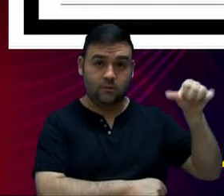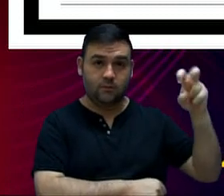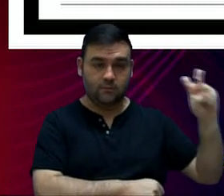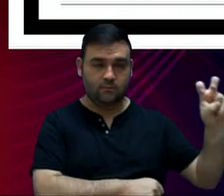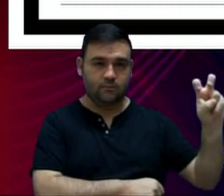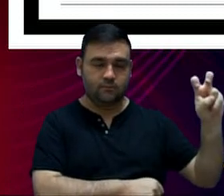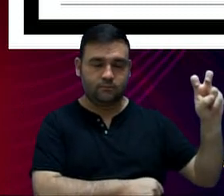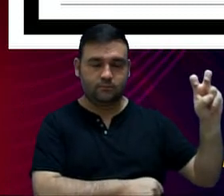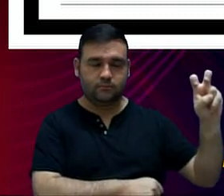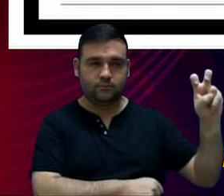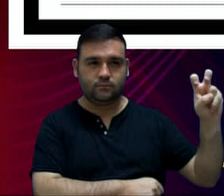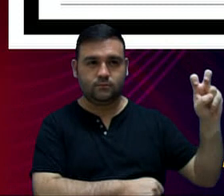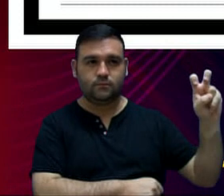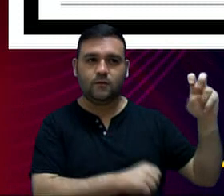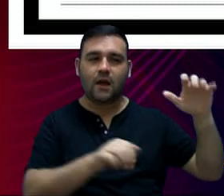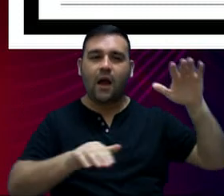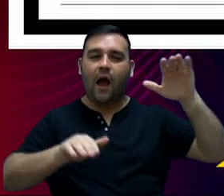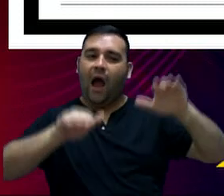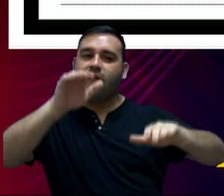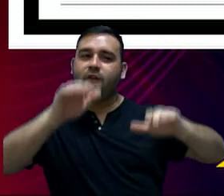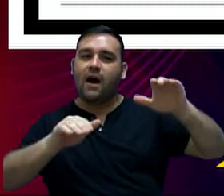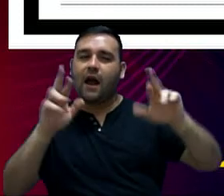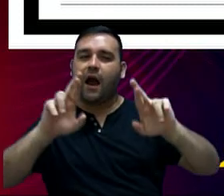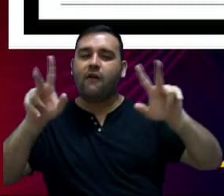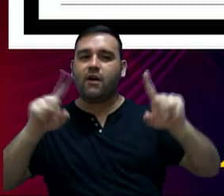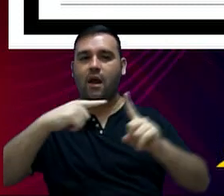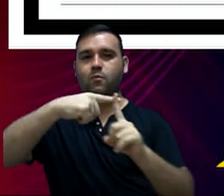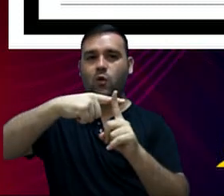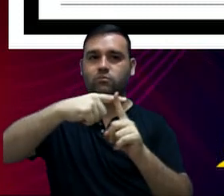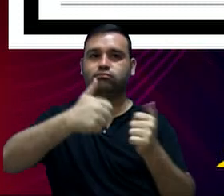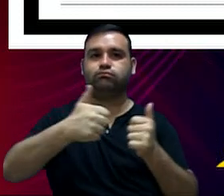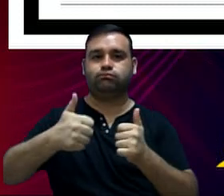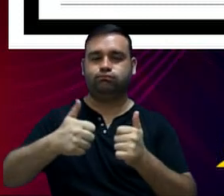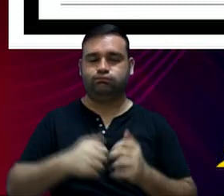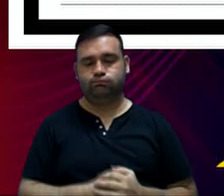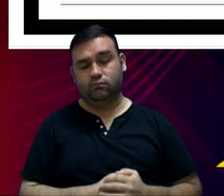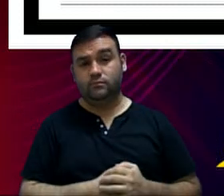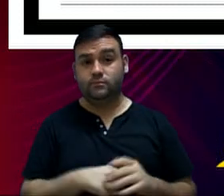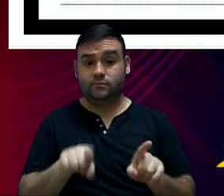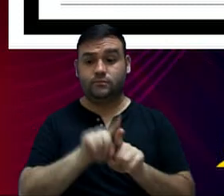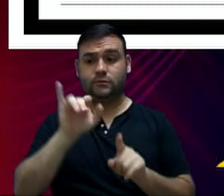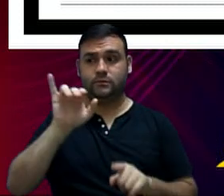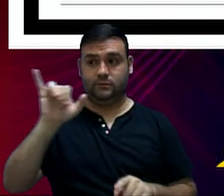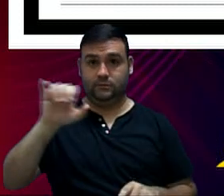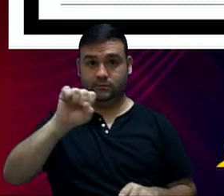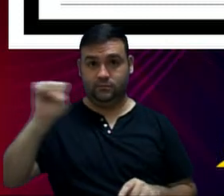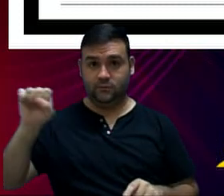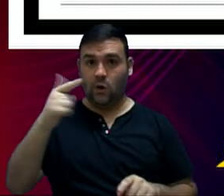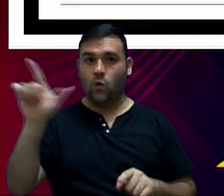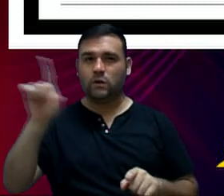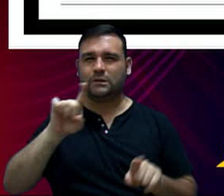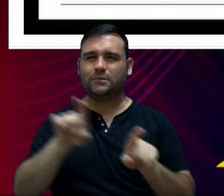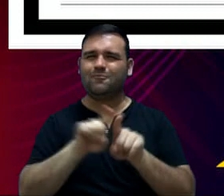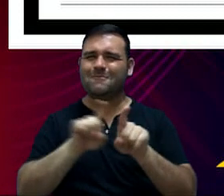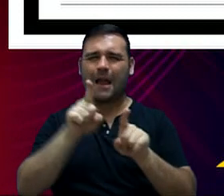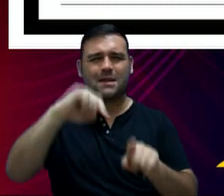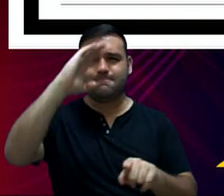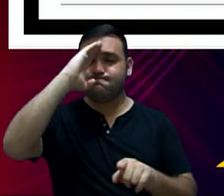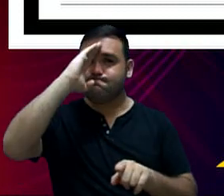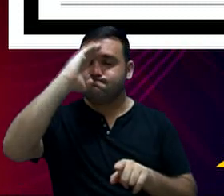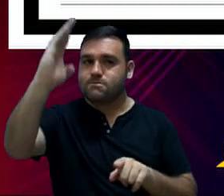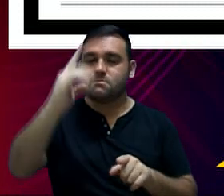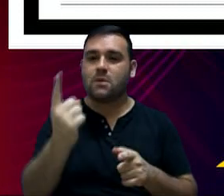,000, uma variação positiva nominal. E o uma das principais